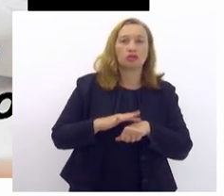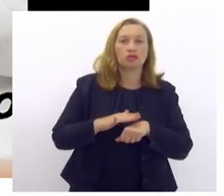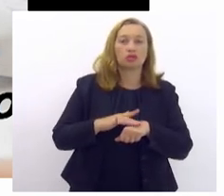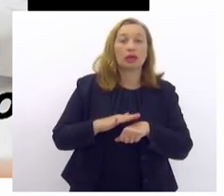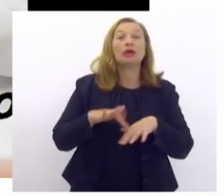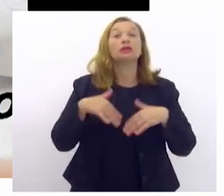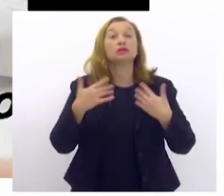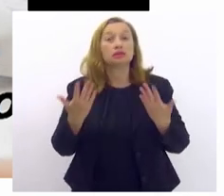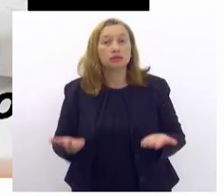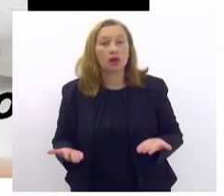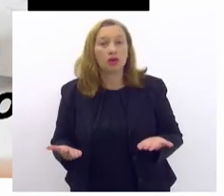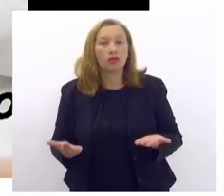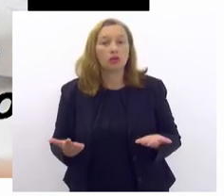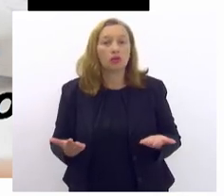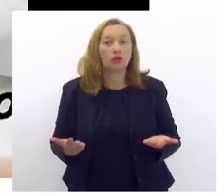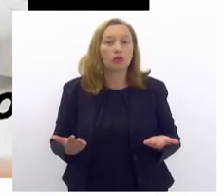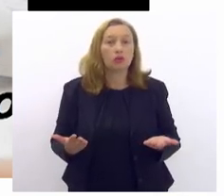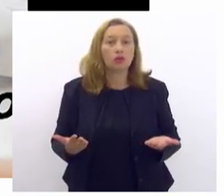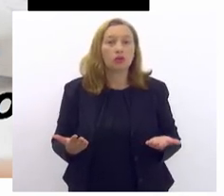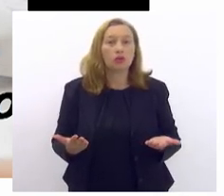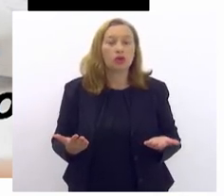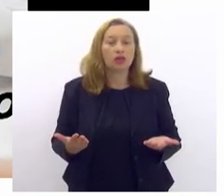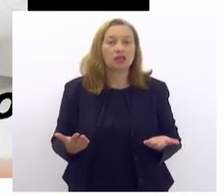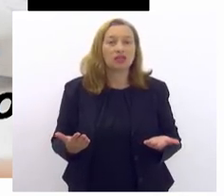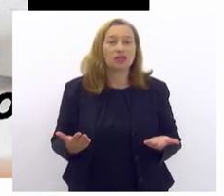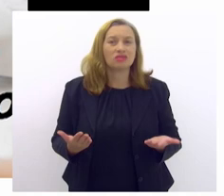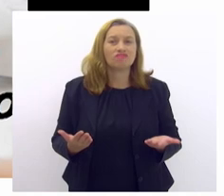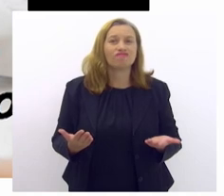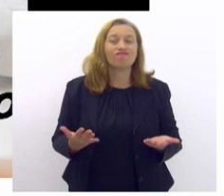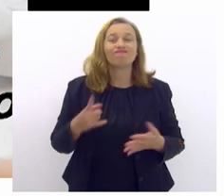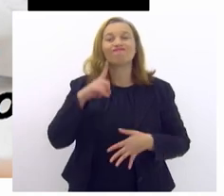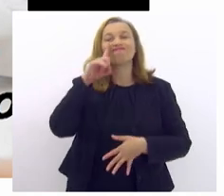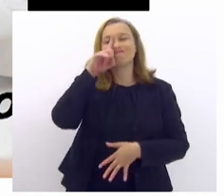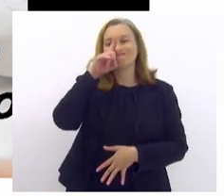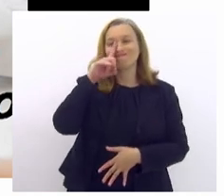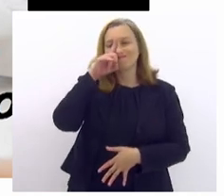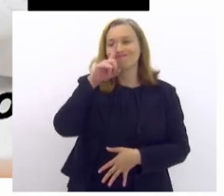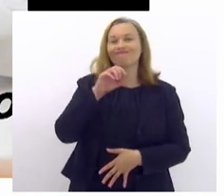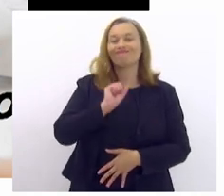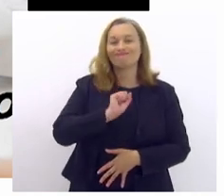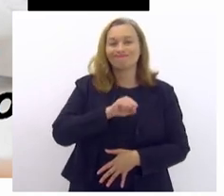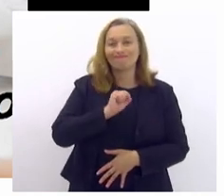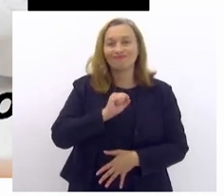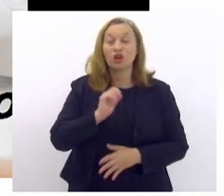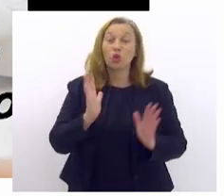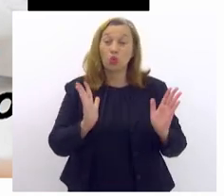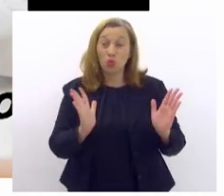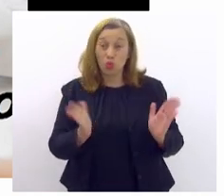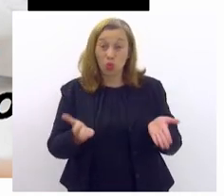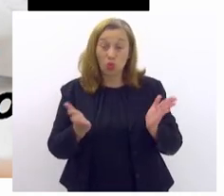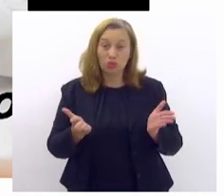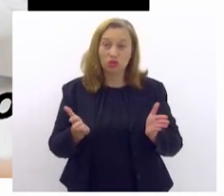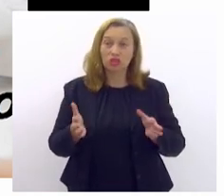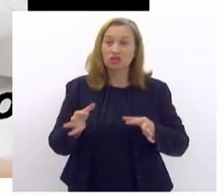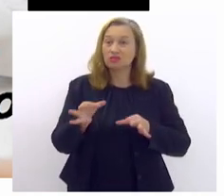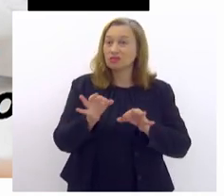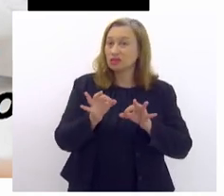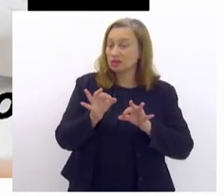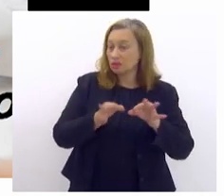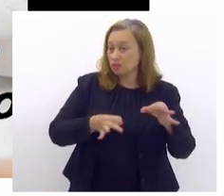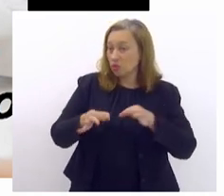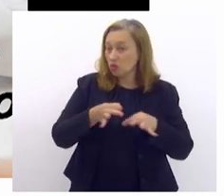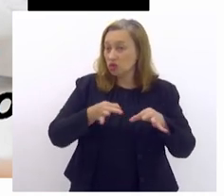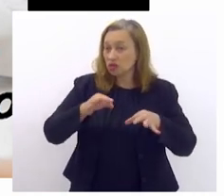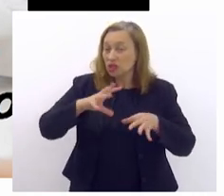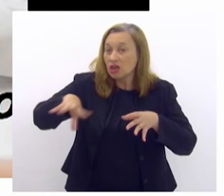Então, isso se torna algo extremamente perigoso. Hoje, esse projeto, ele inclui